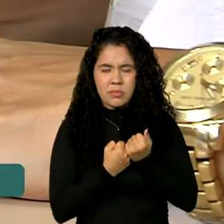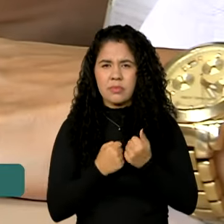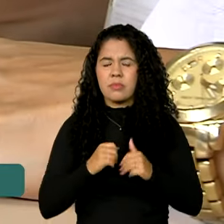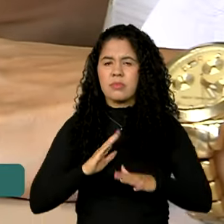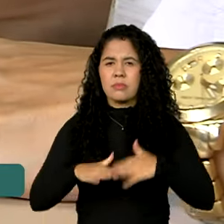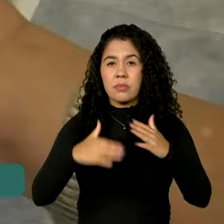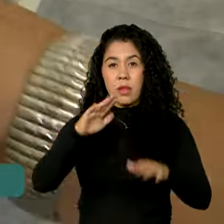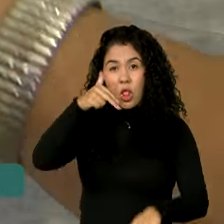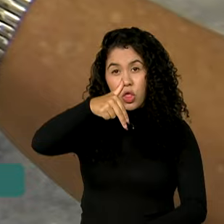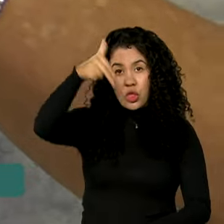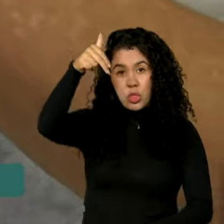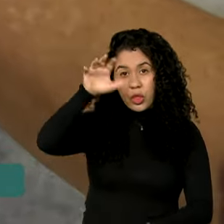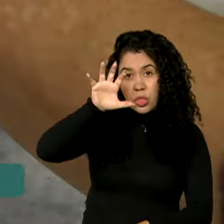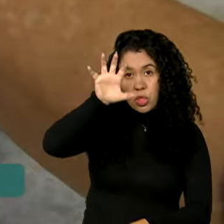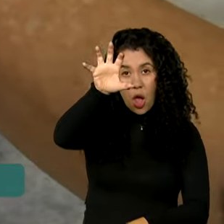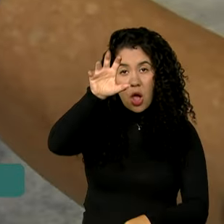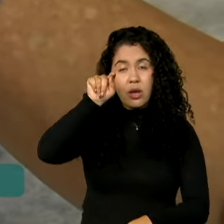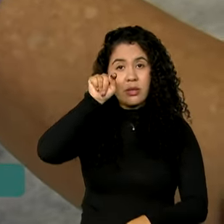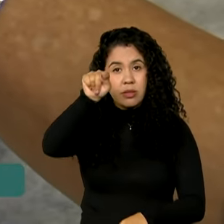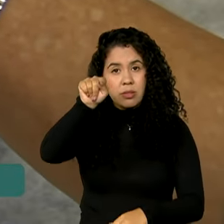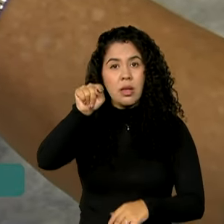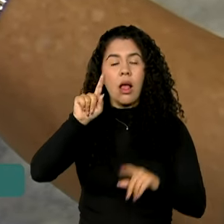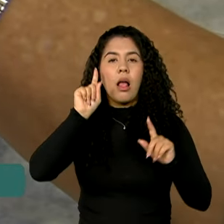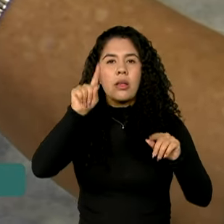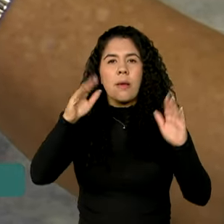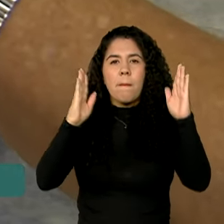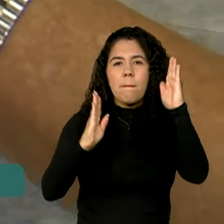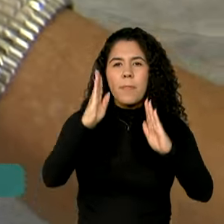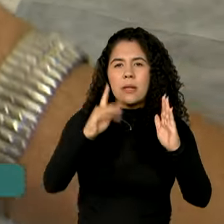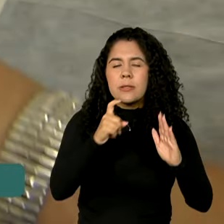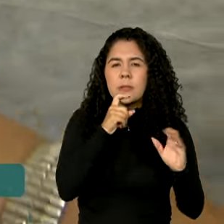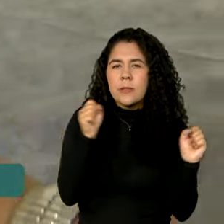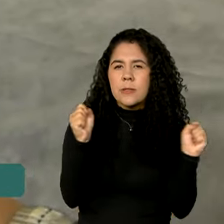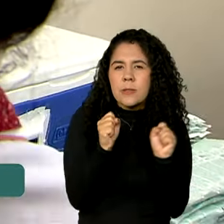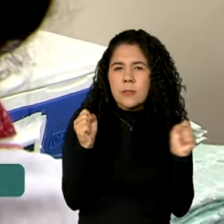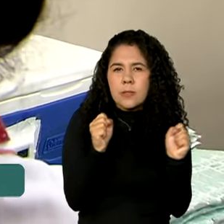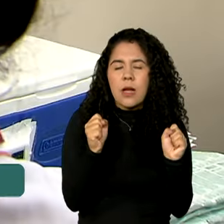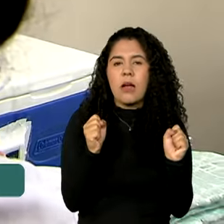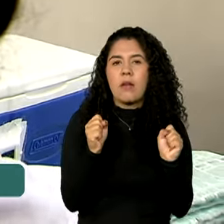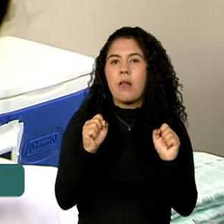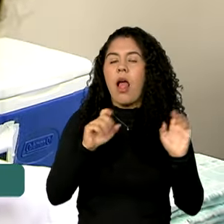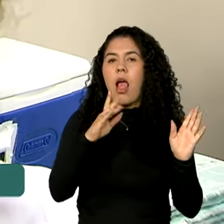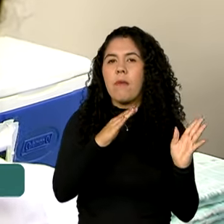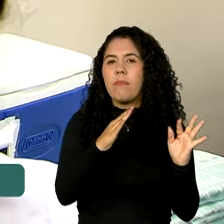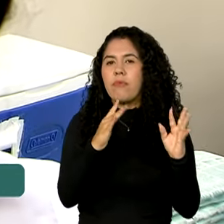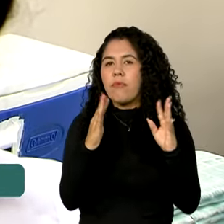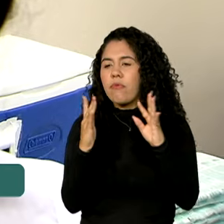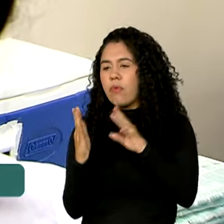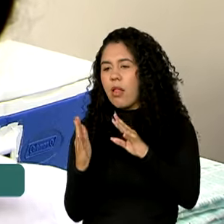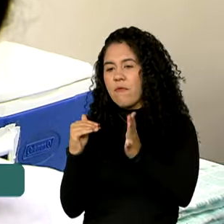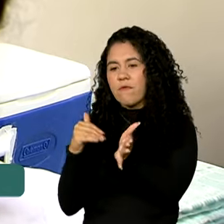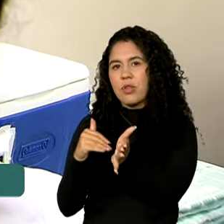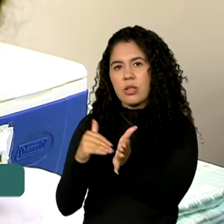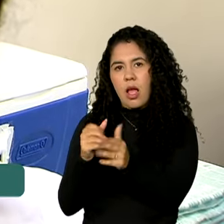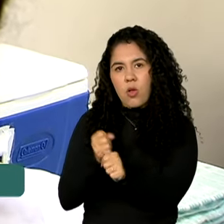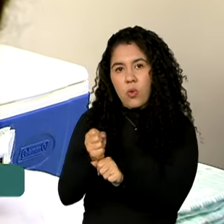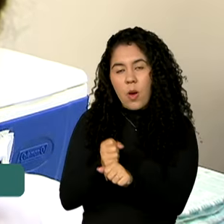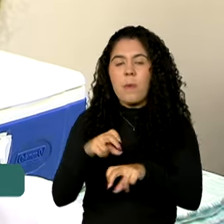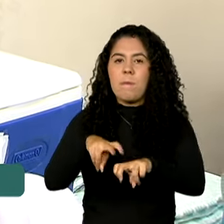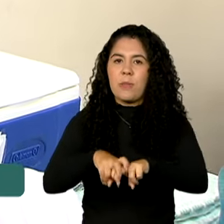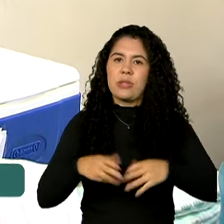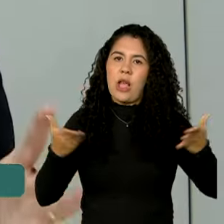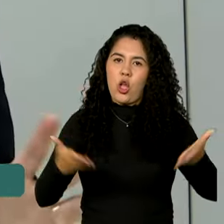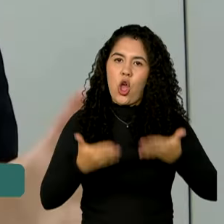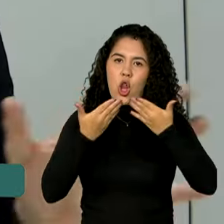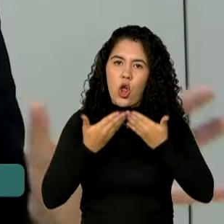região norte, o chamado inverno amazônico ocorre no final do ano. Por isso, a campanha de imunização está começando agora